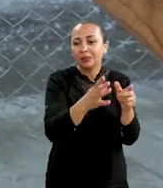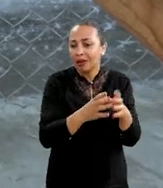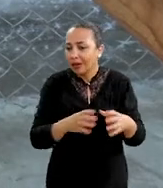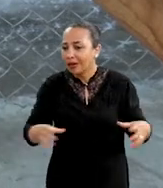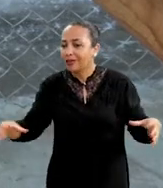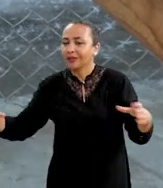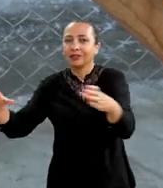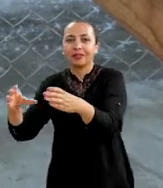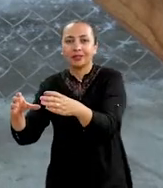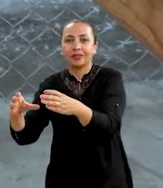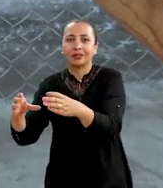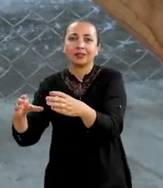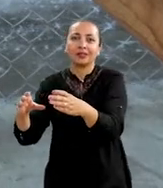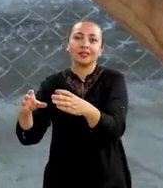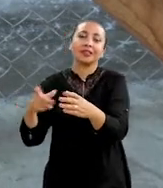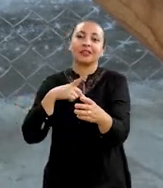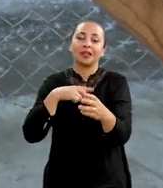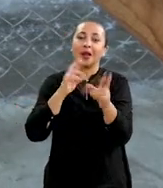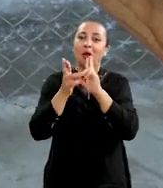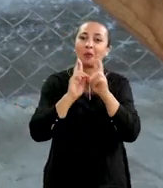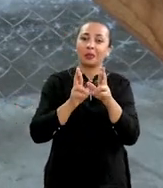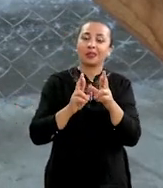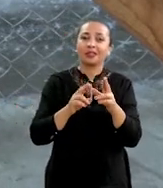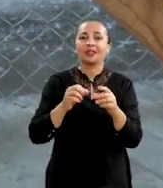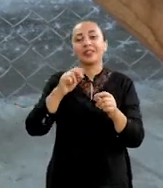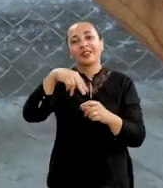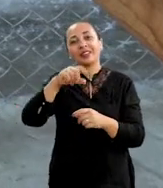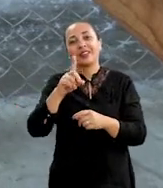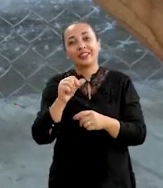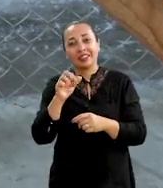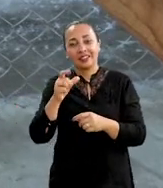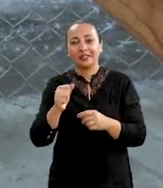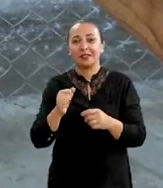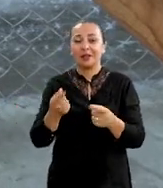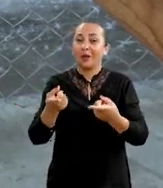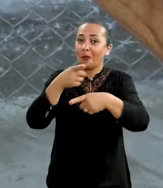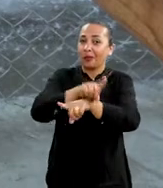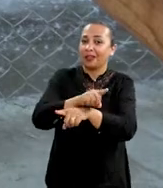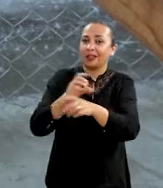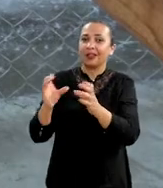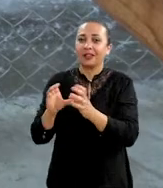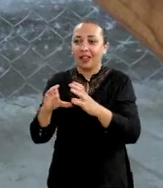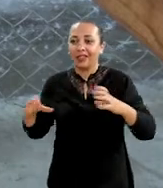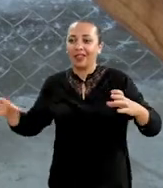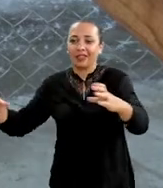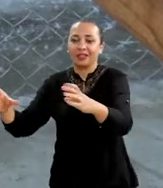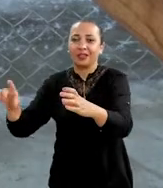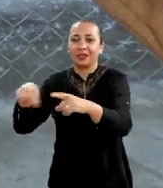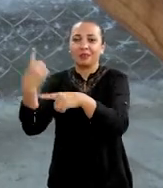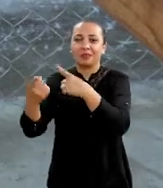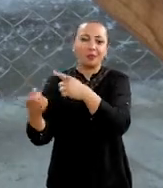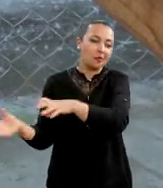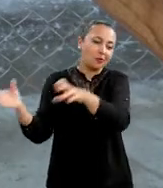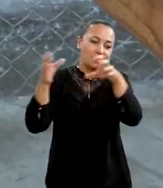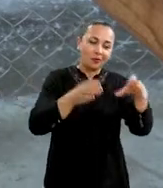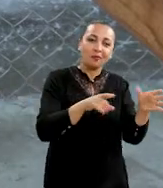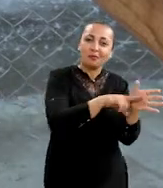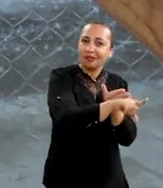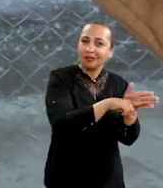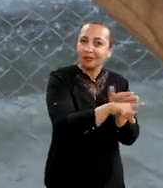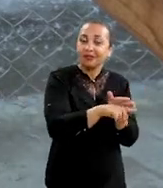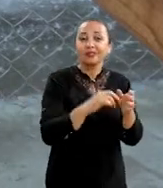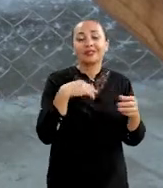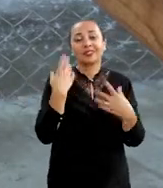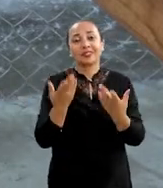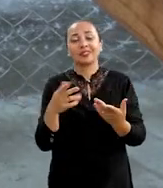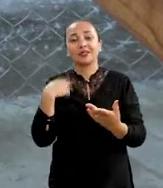pesquisa, a gente pega aquele resultado e leva para a extensão. No caso da Nádia, é o caminho contrário, a extensão levando para